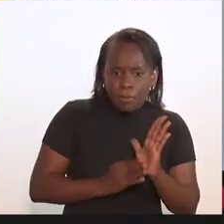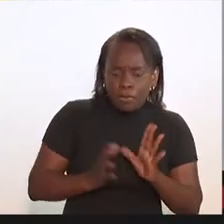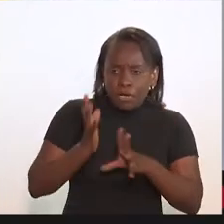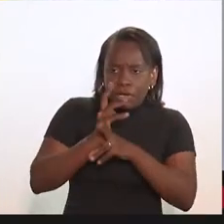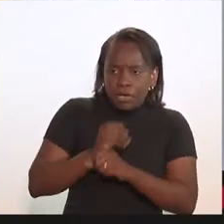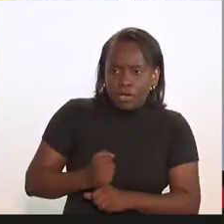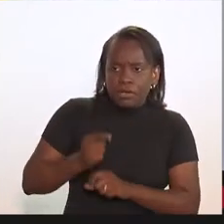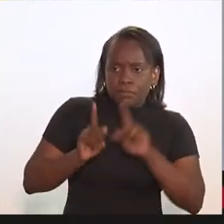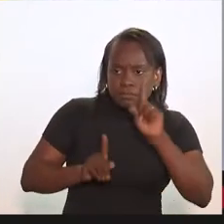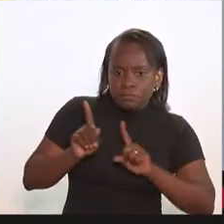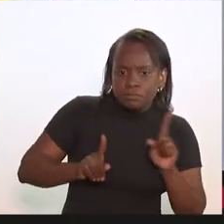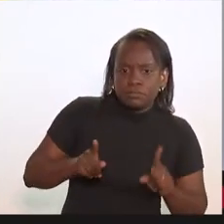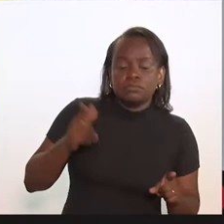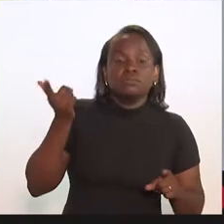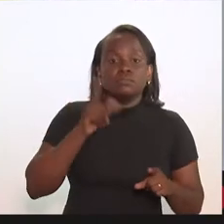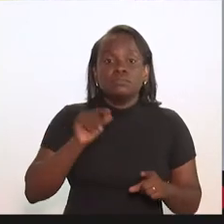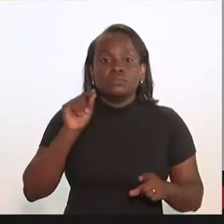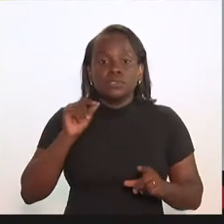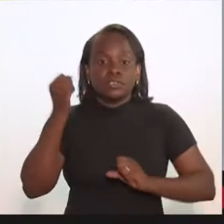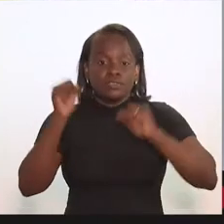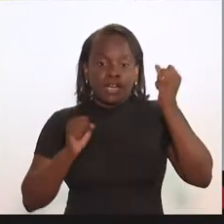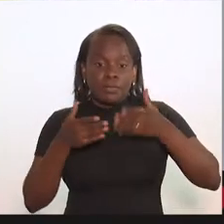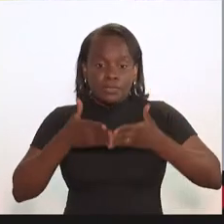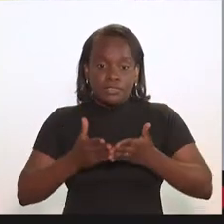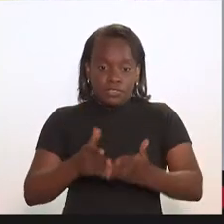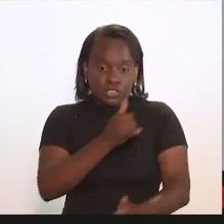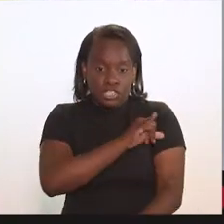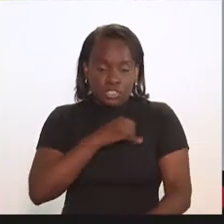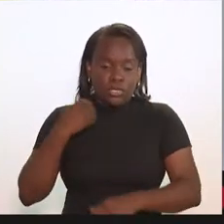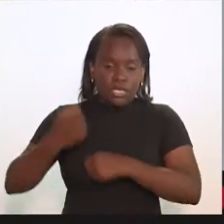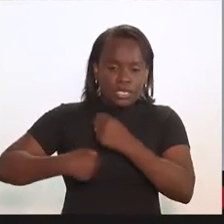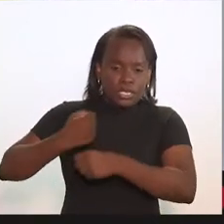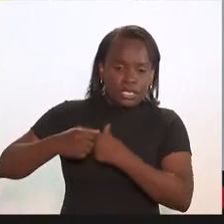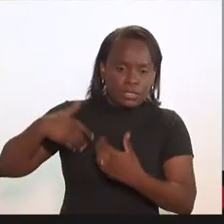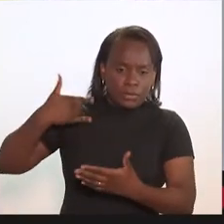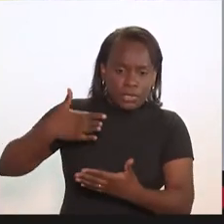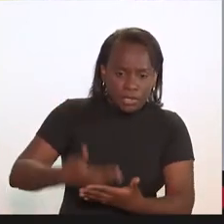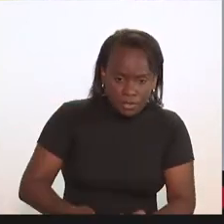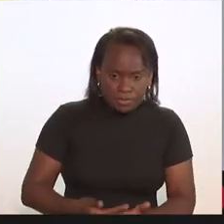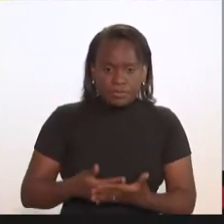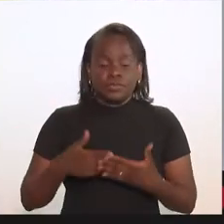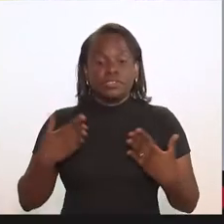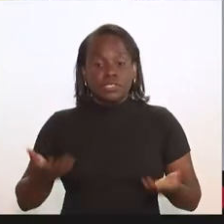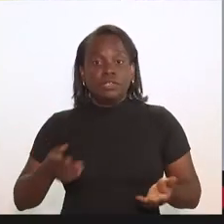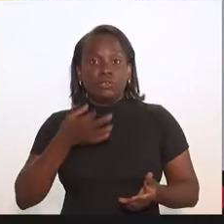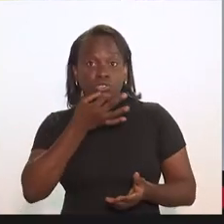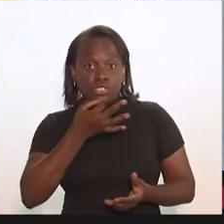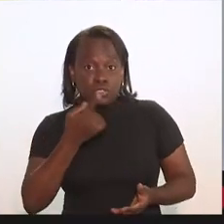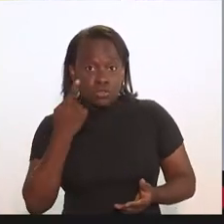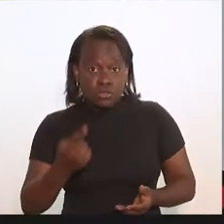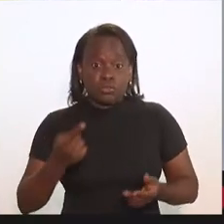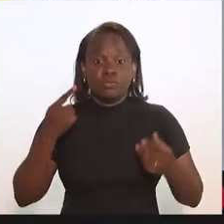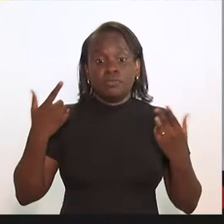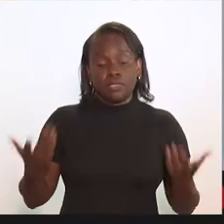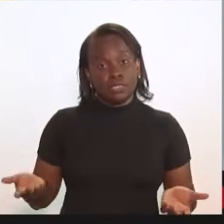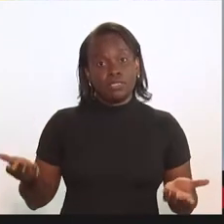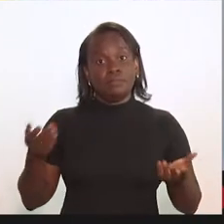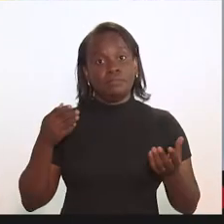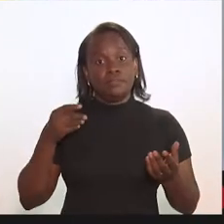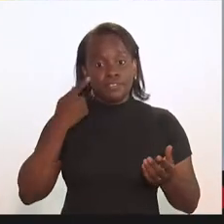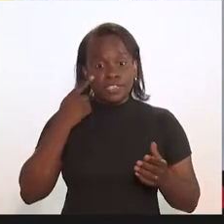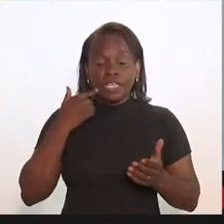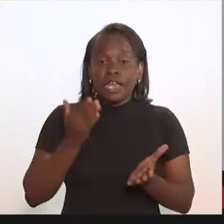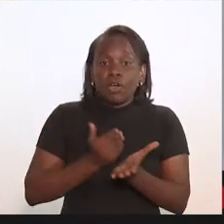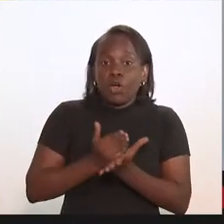de dados sobre o que vem acontecendo com a indústria naval fluminense nos últimos anos. Então, uma das sugestões, talvez até para a gente